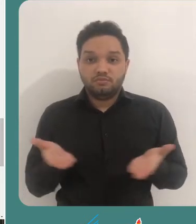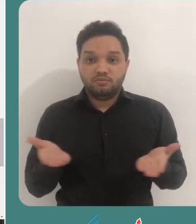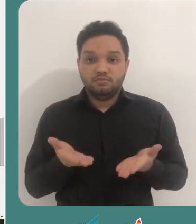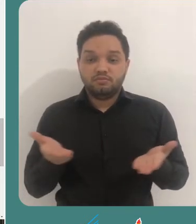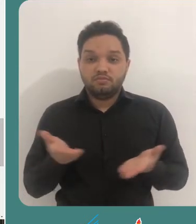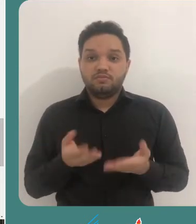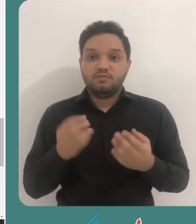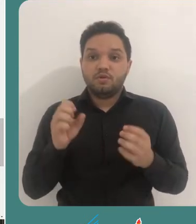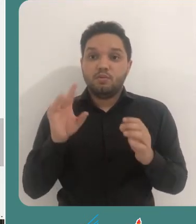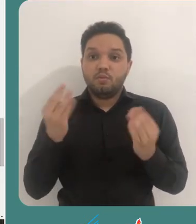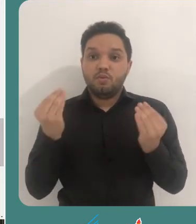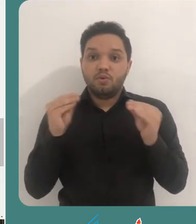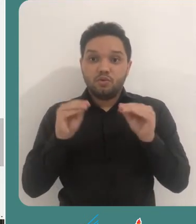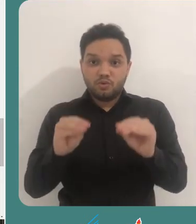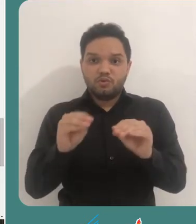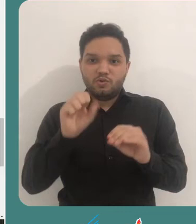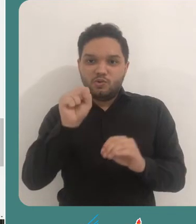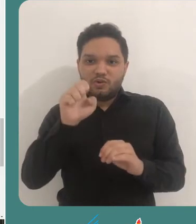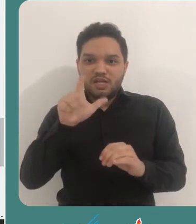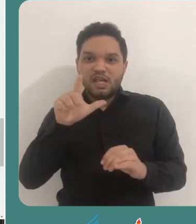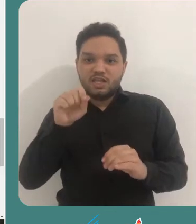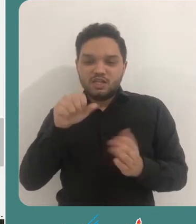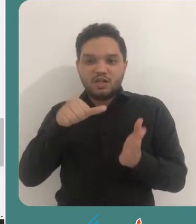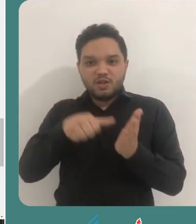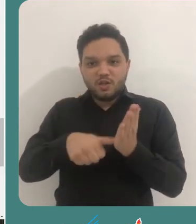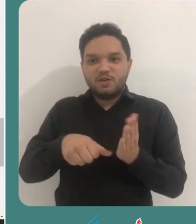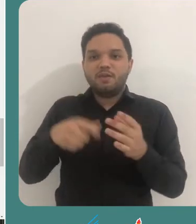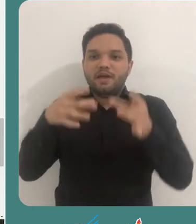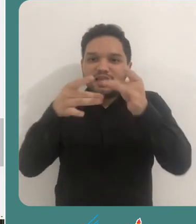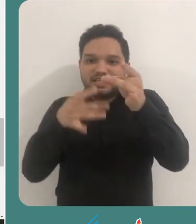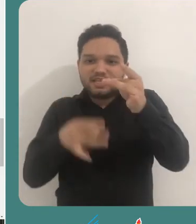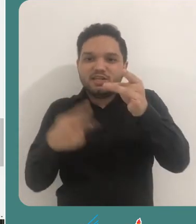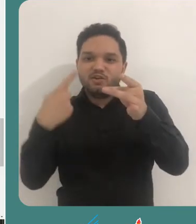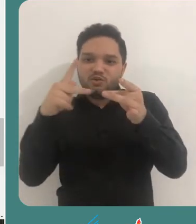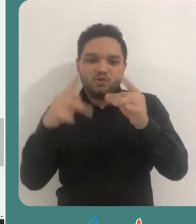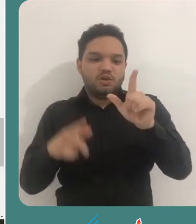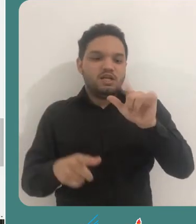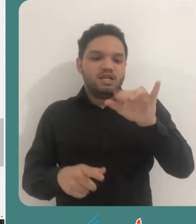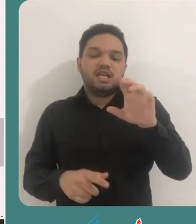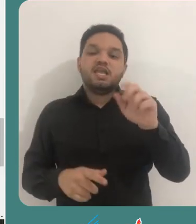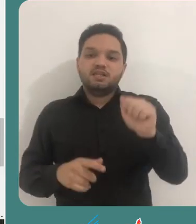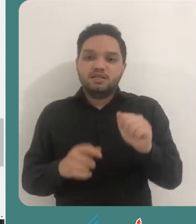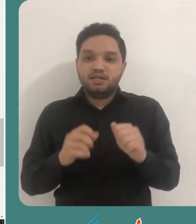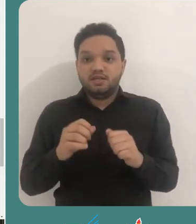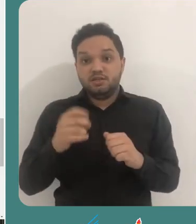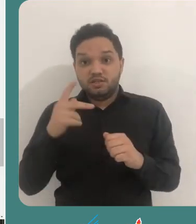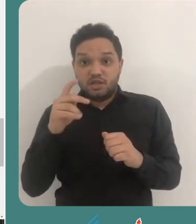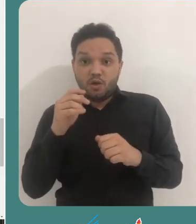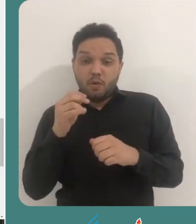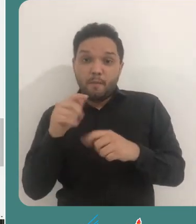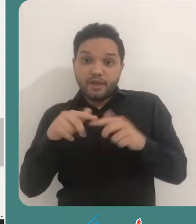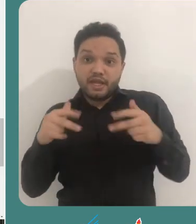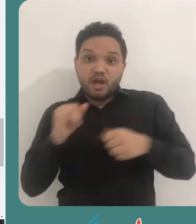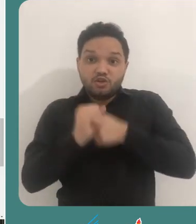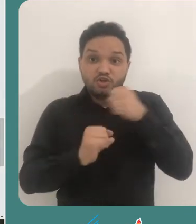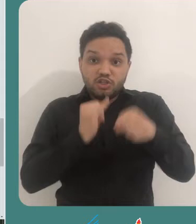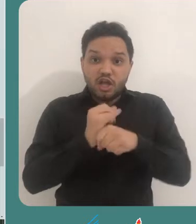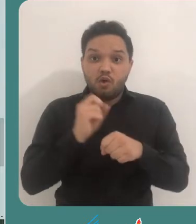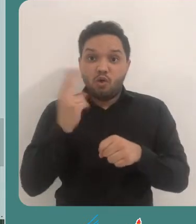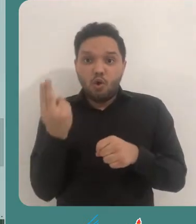Agora, é só inserir o selo e a descrição de sua licença em seu material digital ou físico.